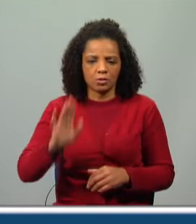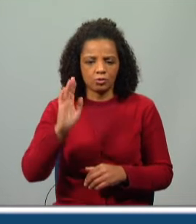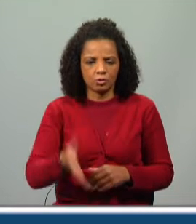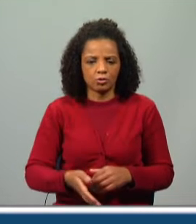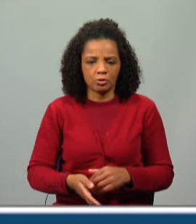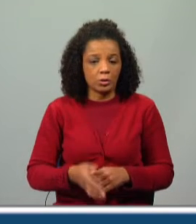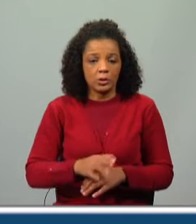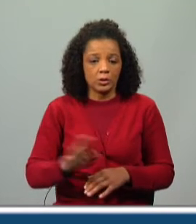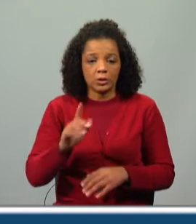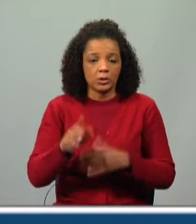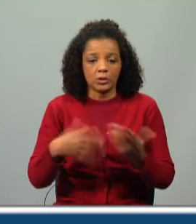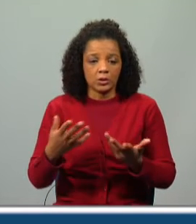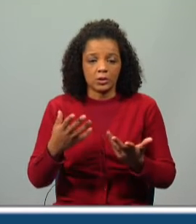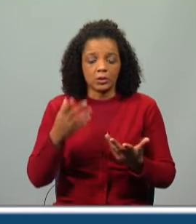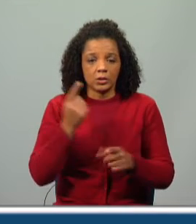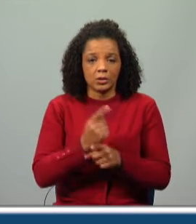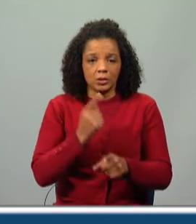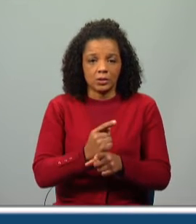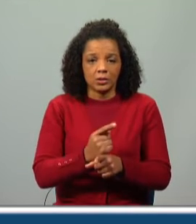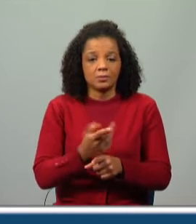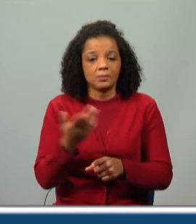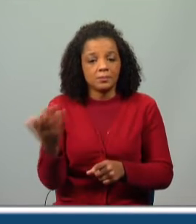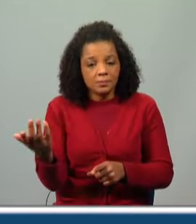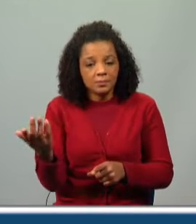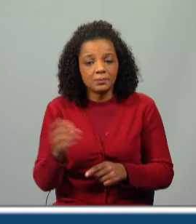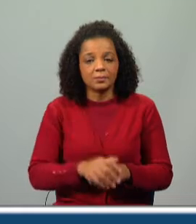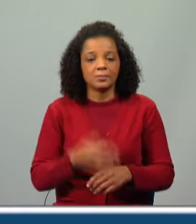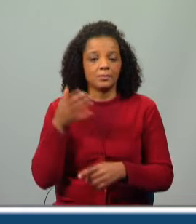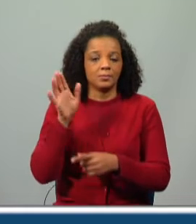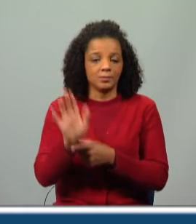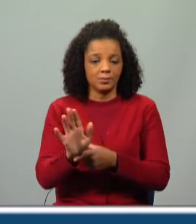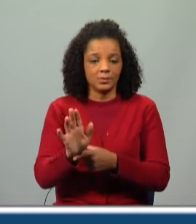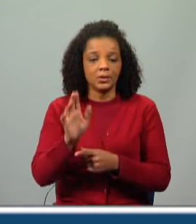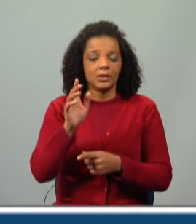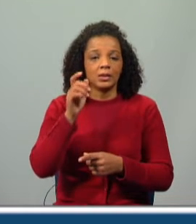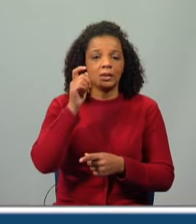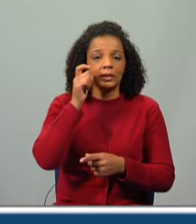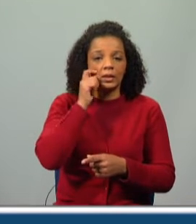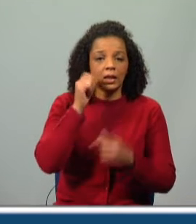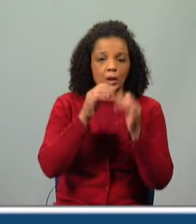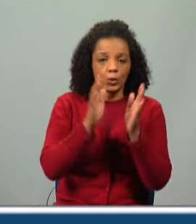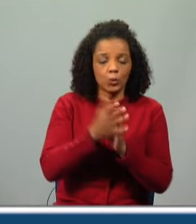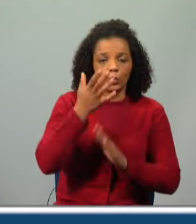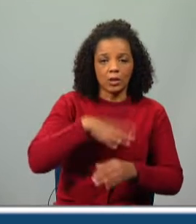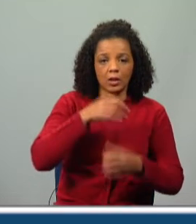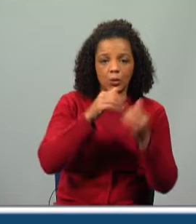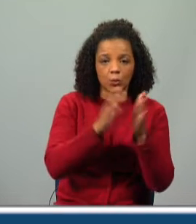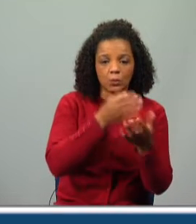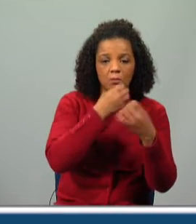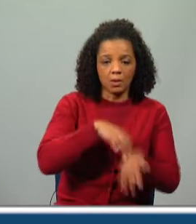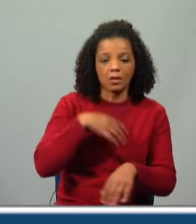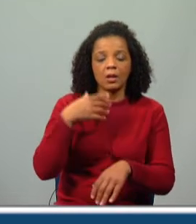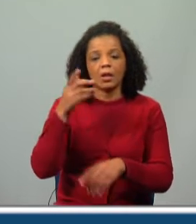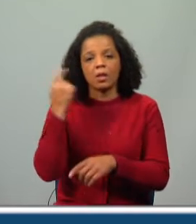e o espaço. Como se ela mesma estivesse e temos aqui um espaço, por exemplo, quem tudo quer, tudo perde, devagar se vai ao longe,